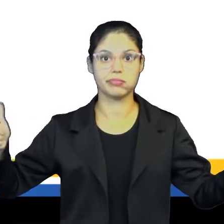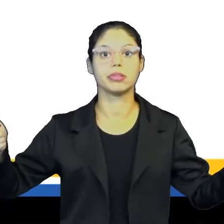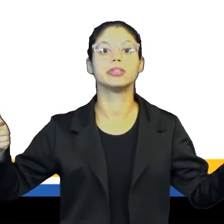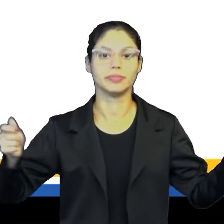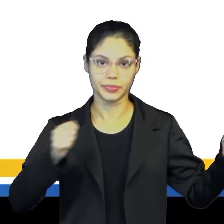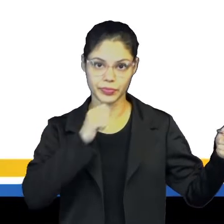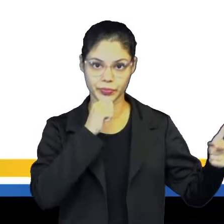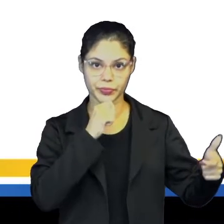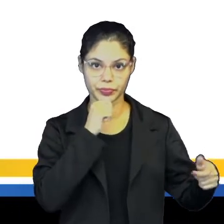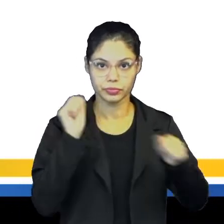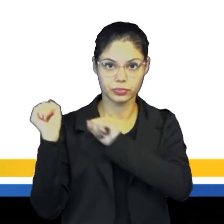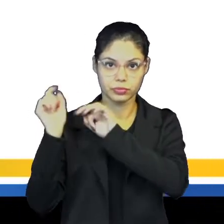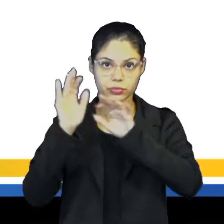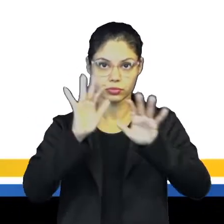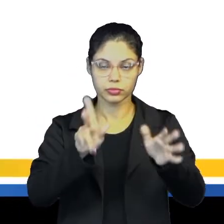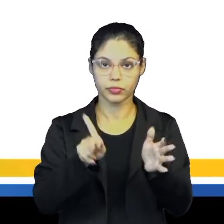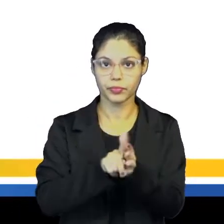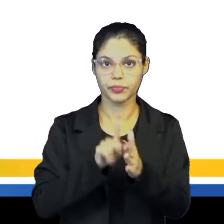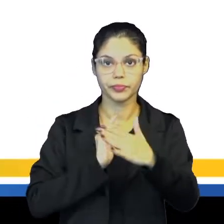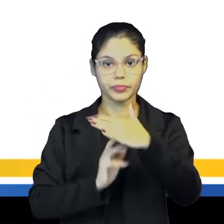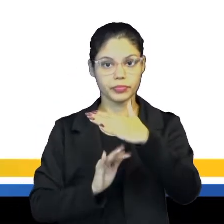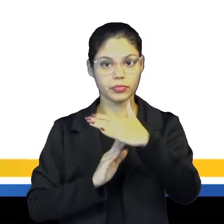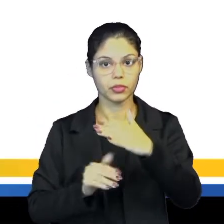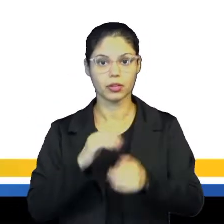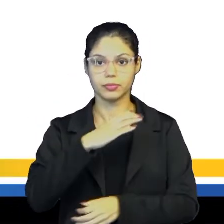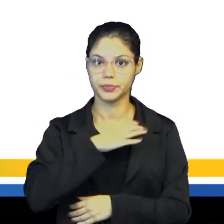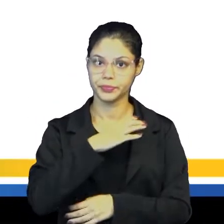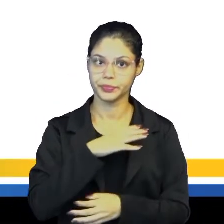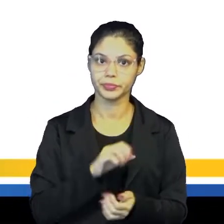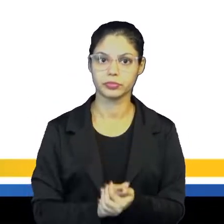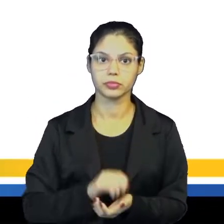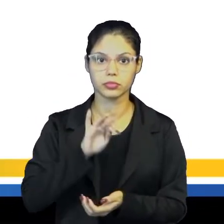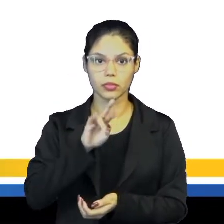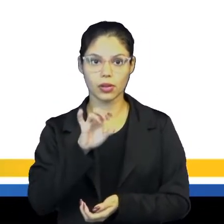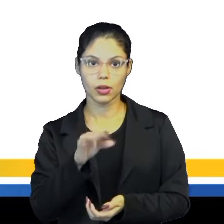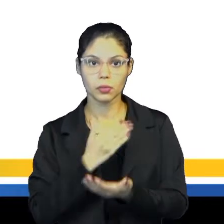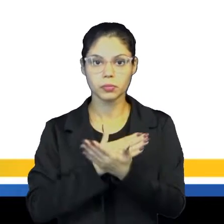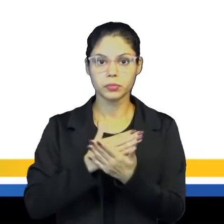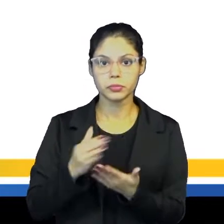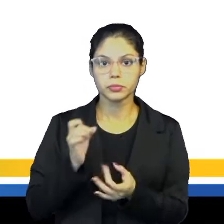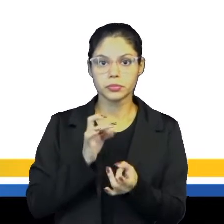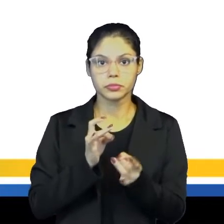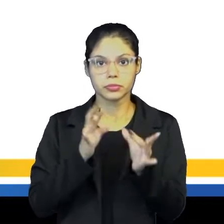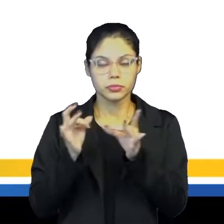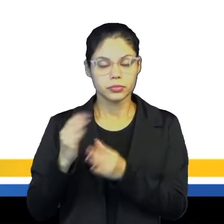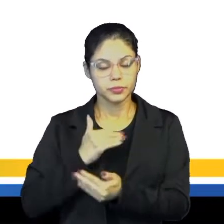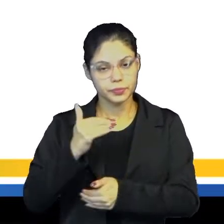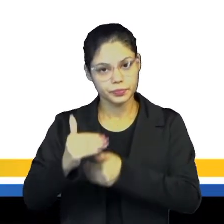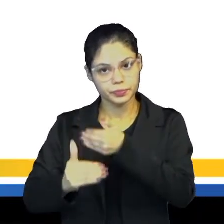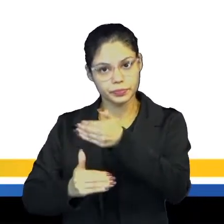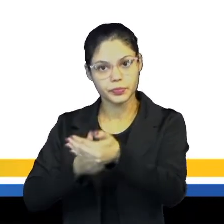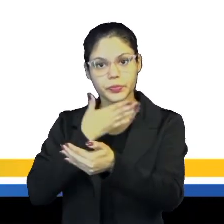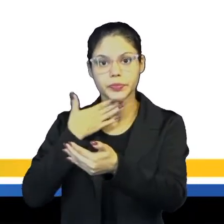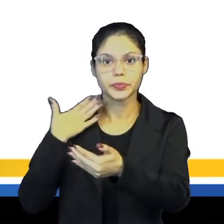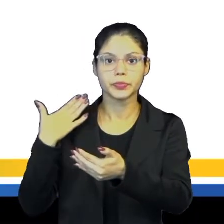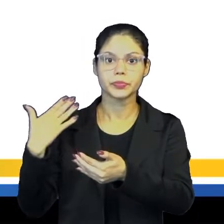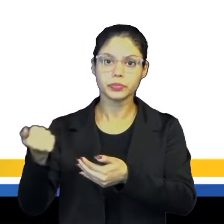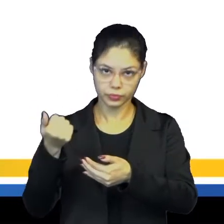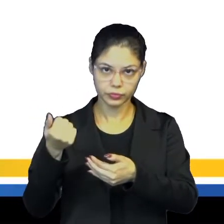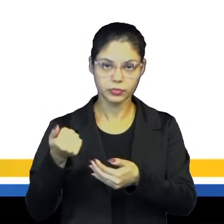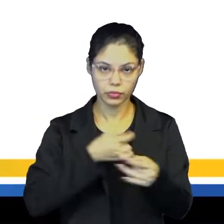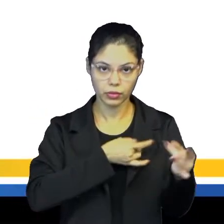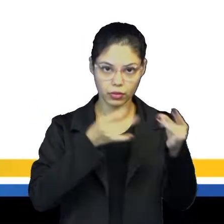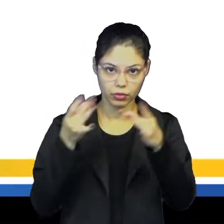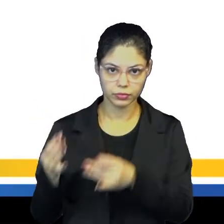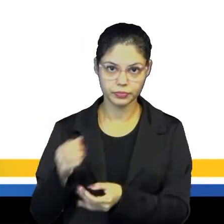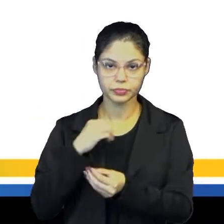tendo começado a migrar para as cidades, chamados de burgos. Com isso, o comércio se desenvolveu e houve o melhoramento das rotas